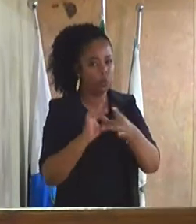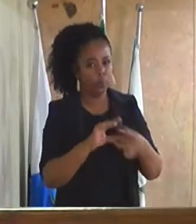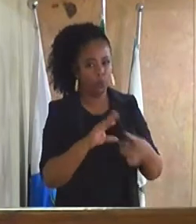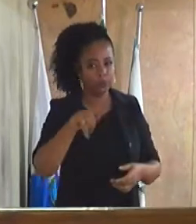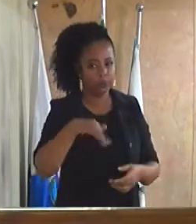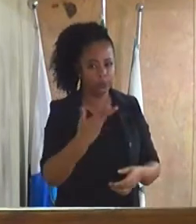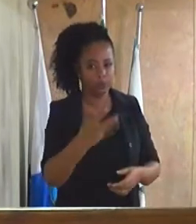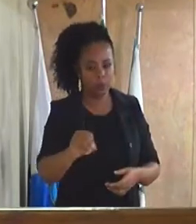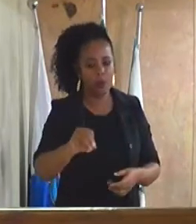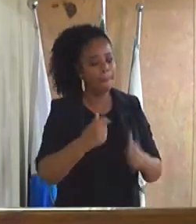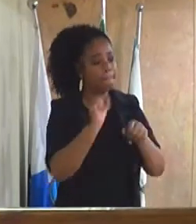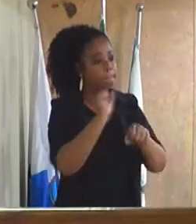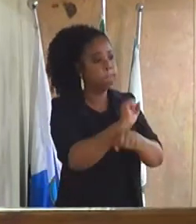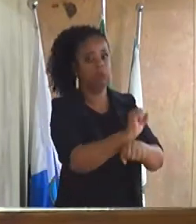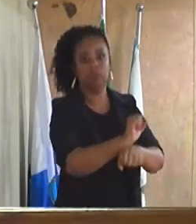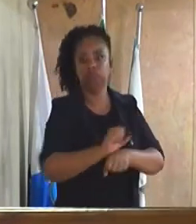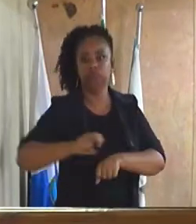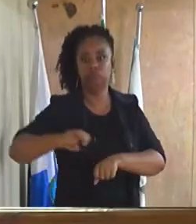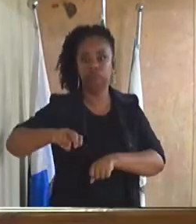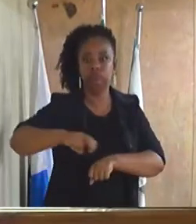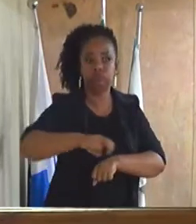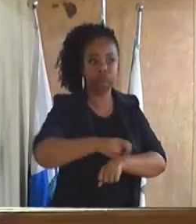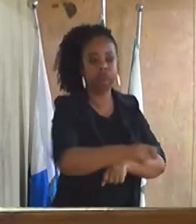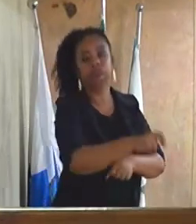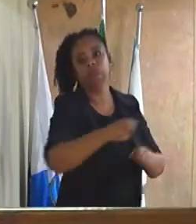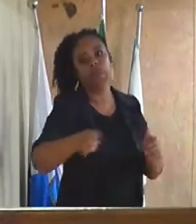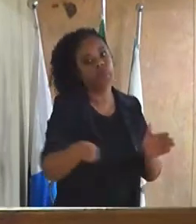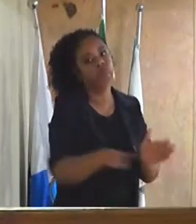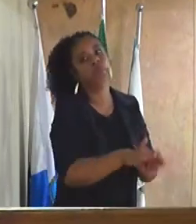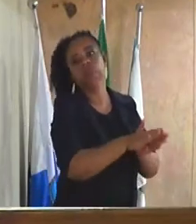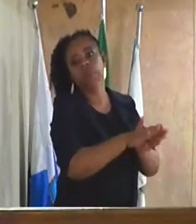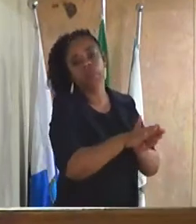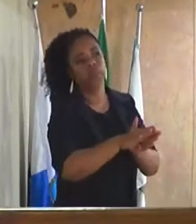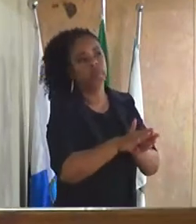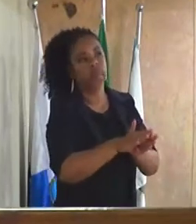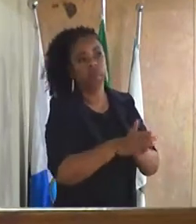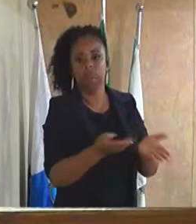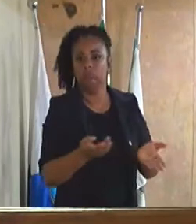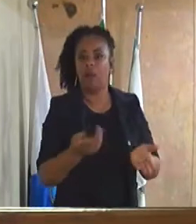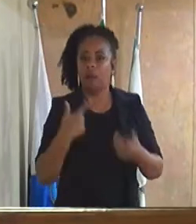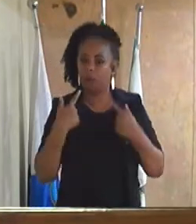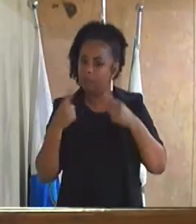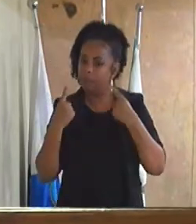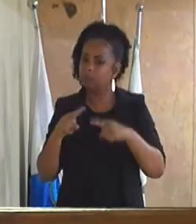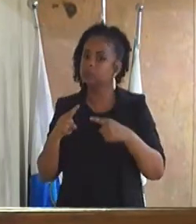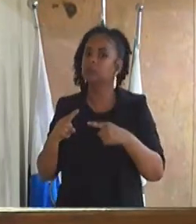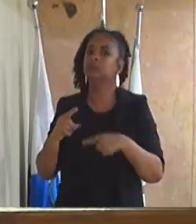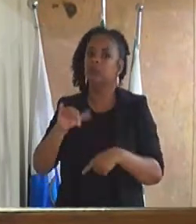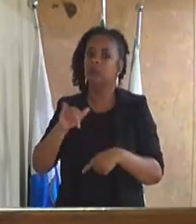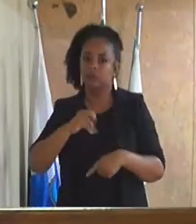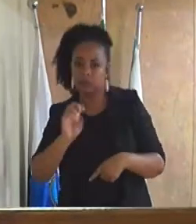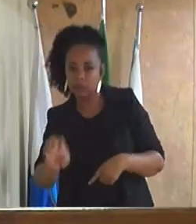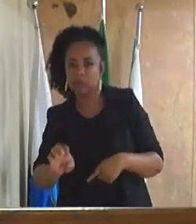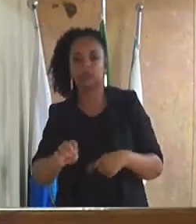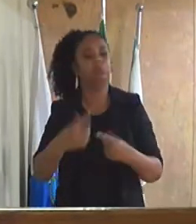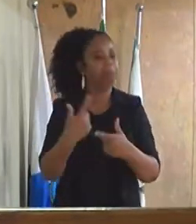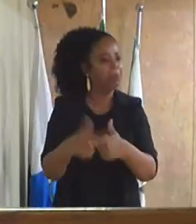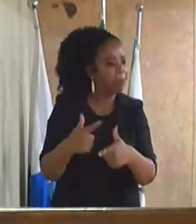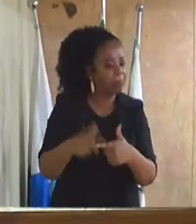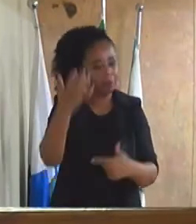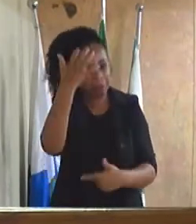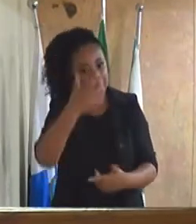Ele chegou apenas, parou reclamando da crise, que está tendo crise, tirou a linha do bairro Santo Antônio, obrigando os moradores